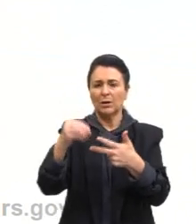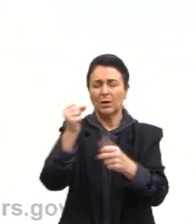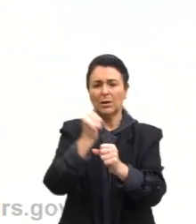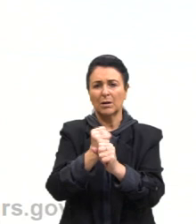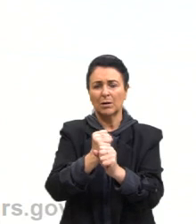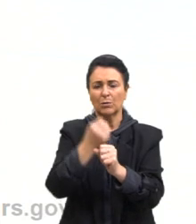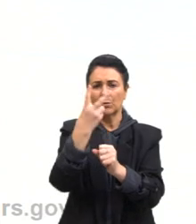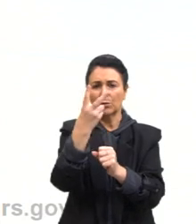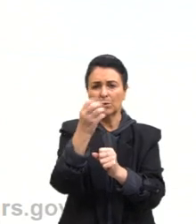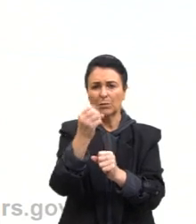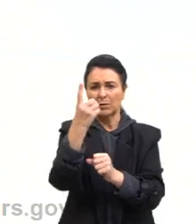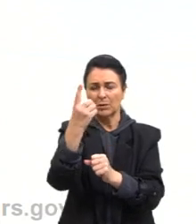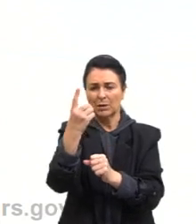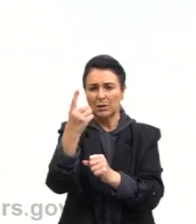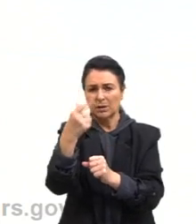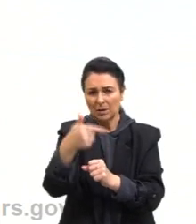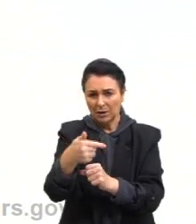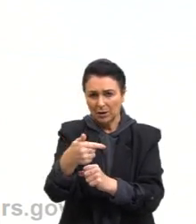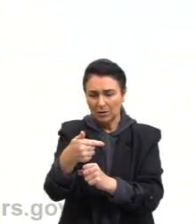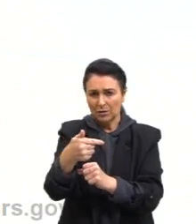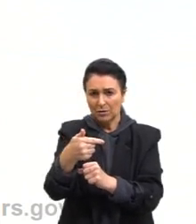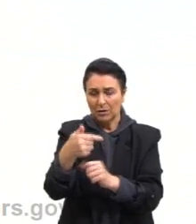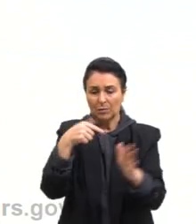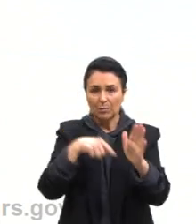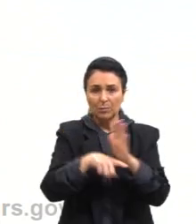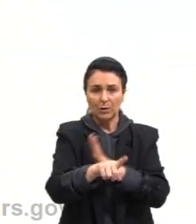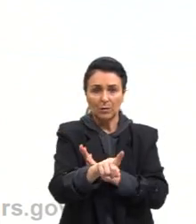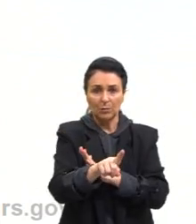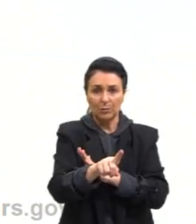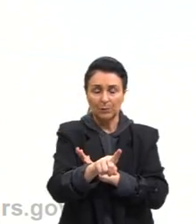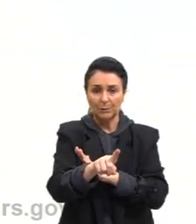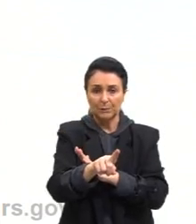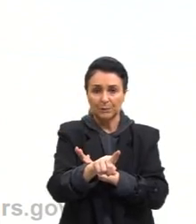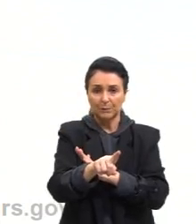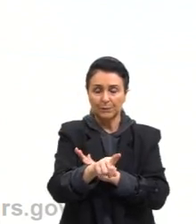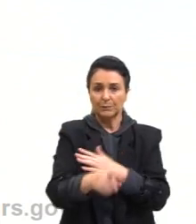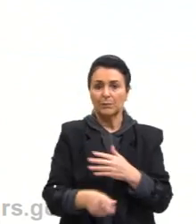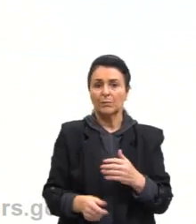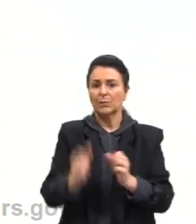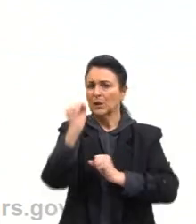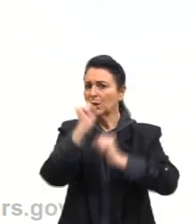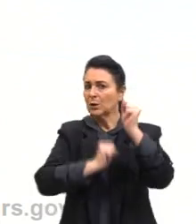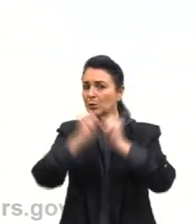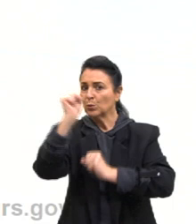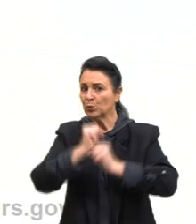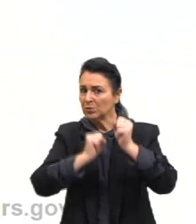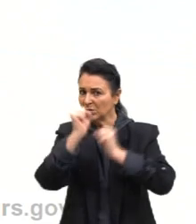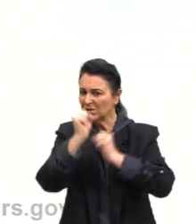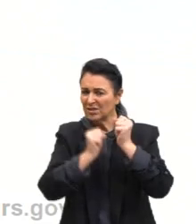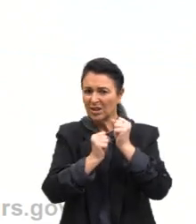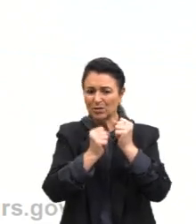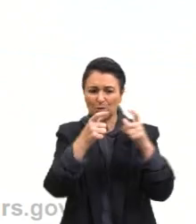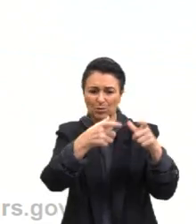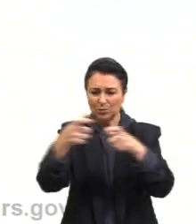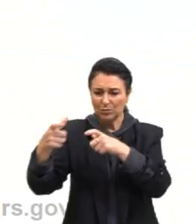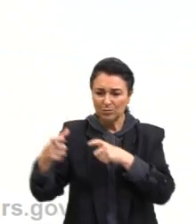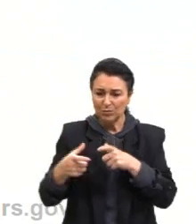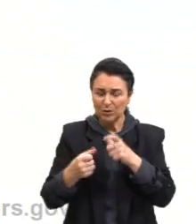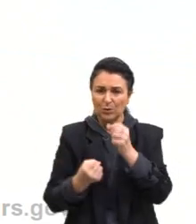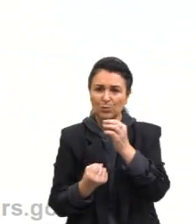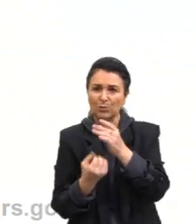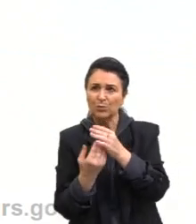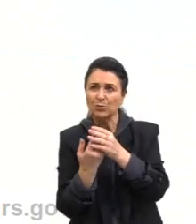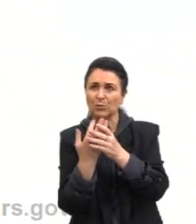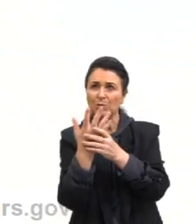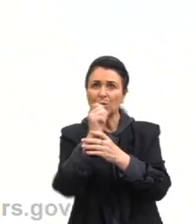PPL, a questão 103, trouxe o seguinte enunciado. Muitas indústrias e fábricas lançam para o ar, através